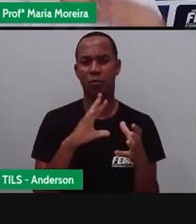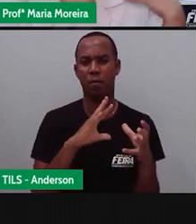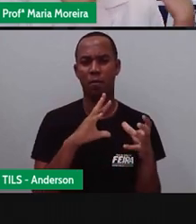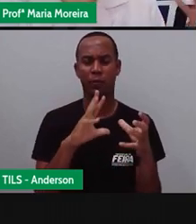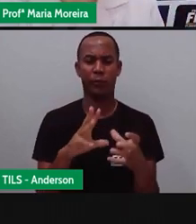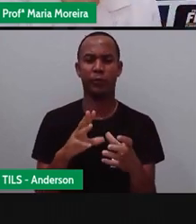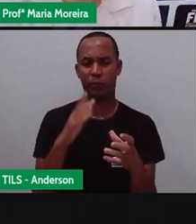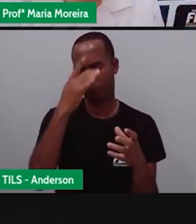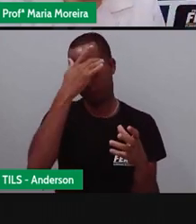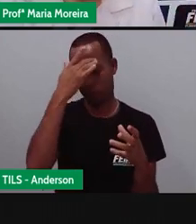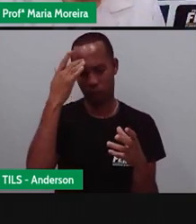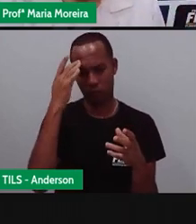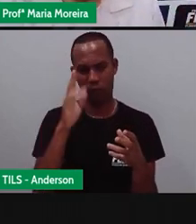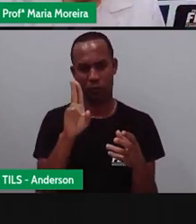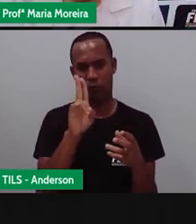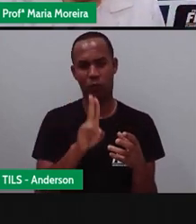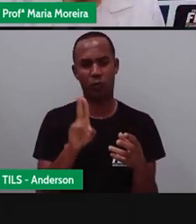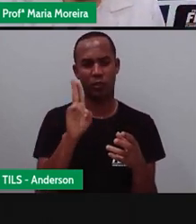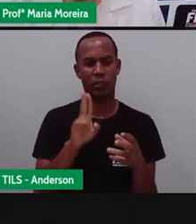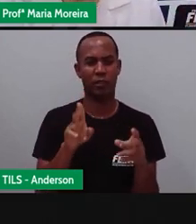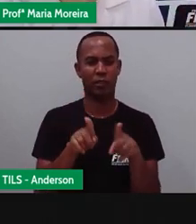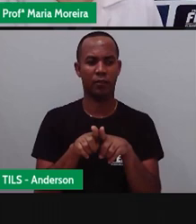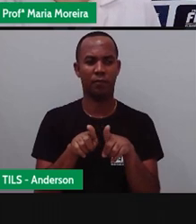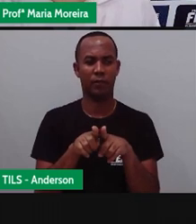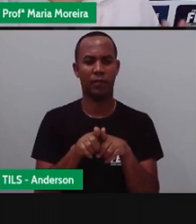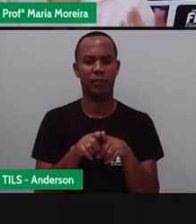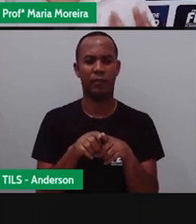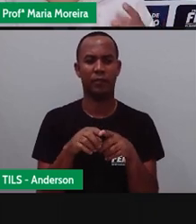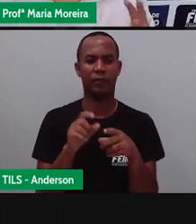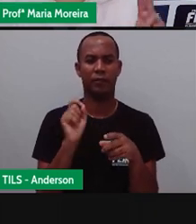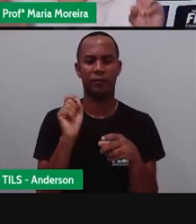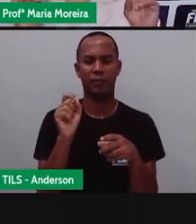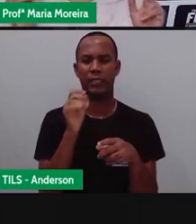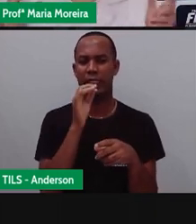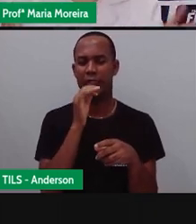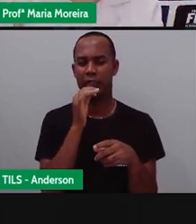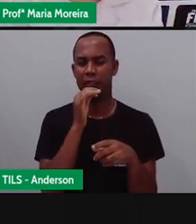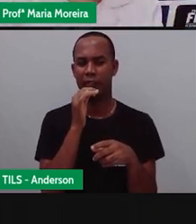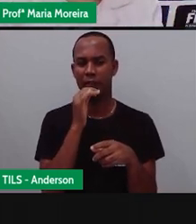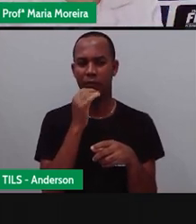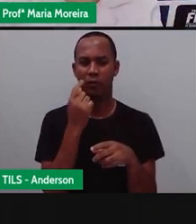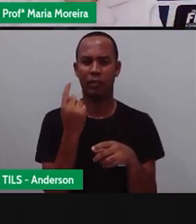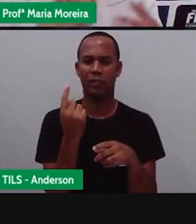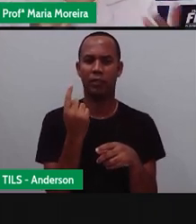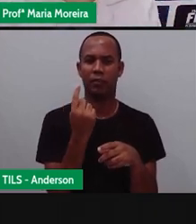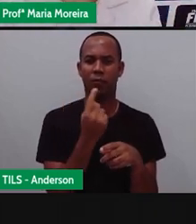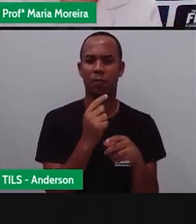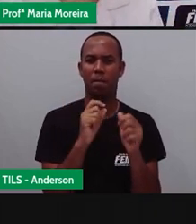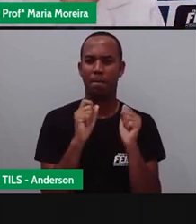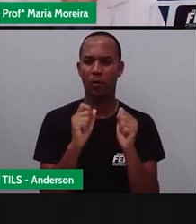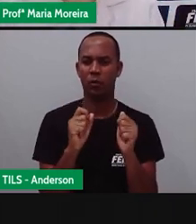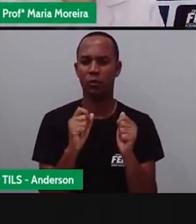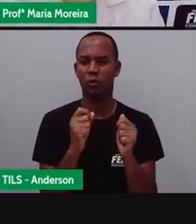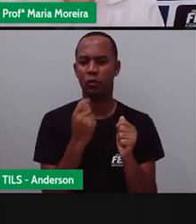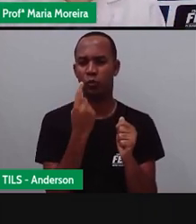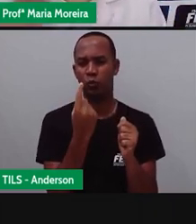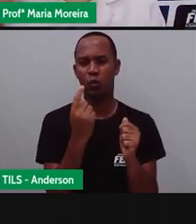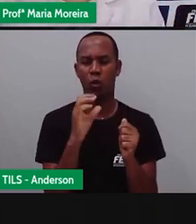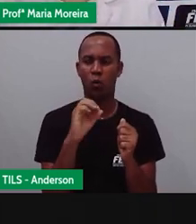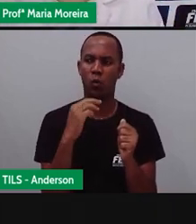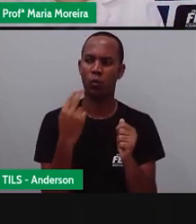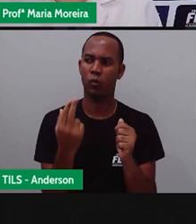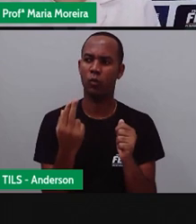maioria das pessoas utiliza aí para se locomover. E é um transporte, digamos que, individual. Porque pode ir uma pessoa só, duas.